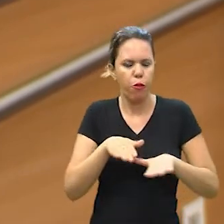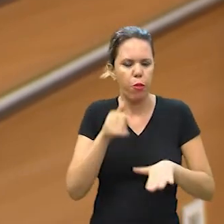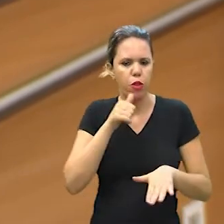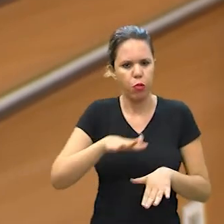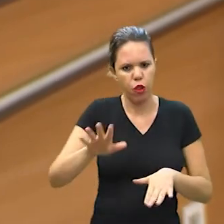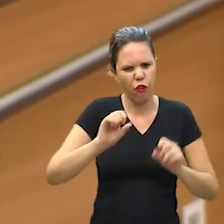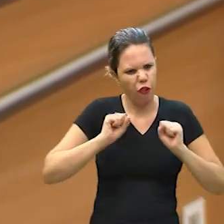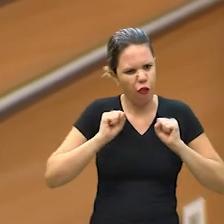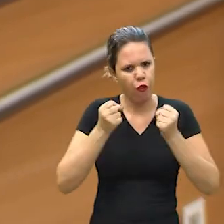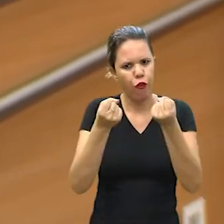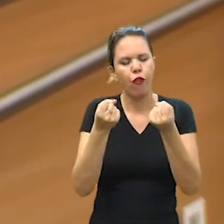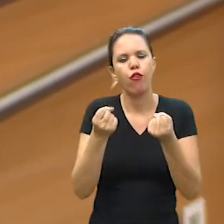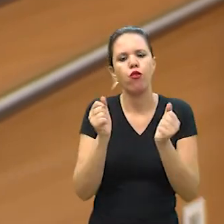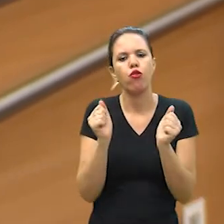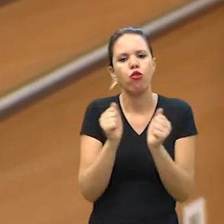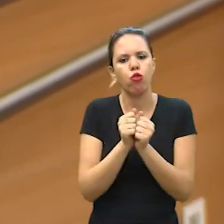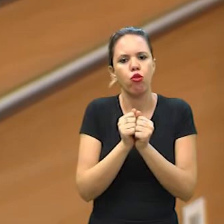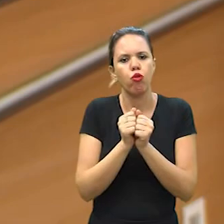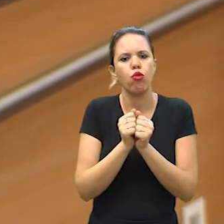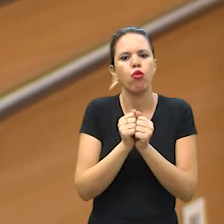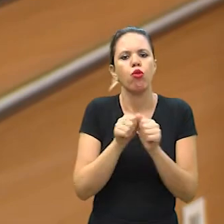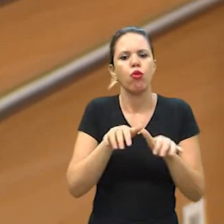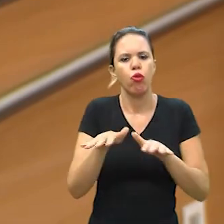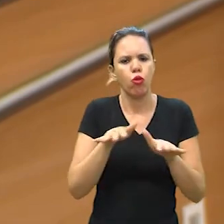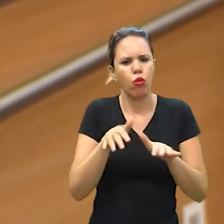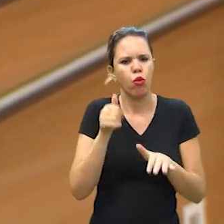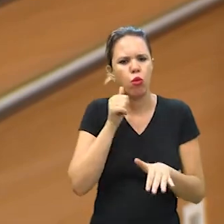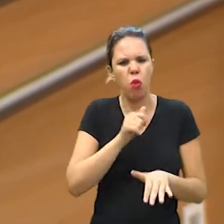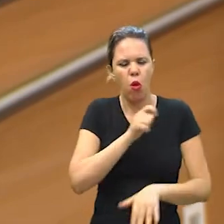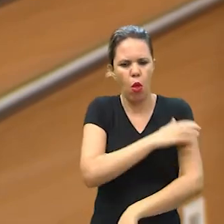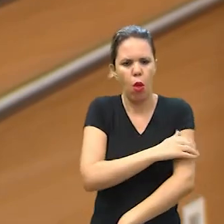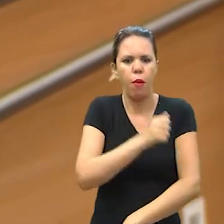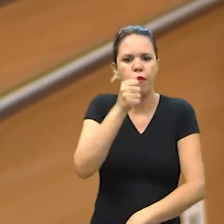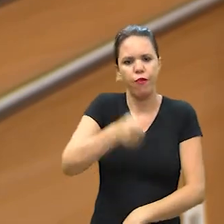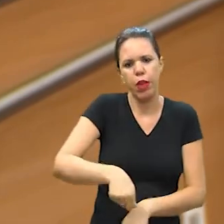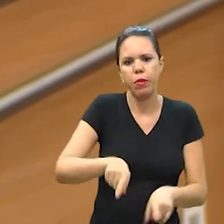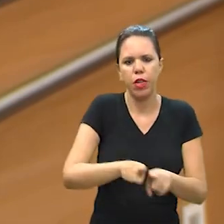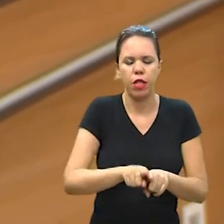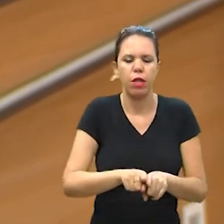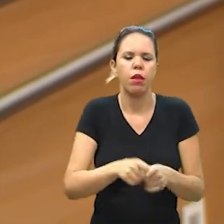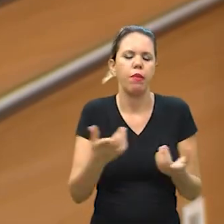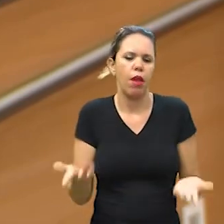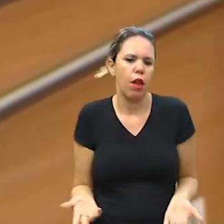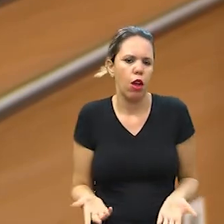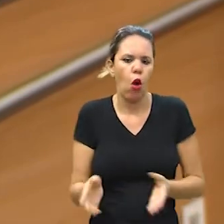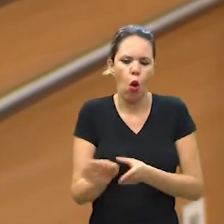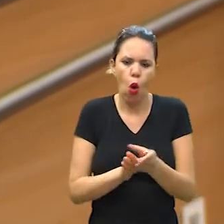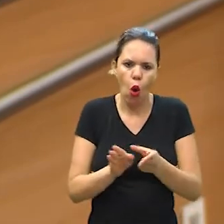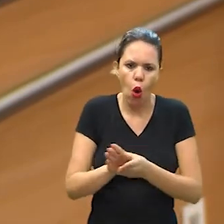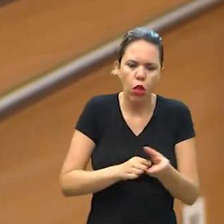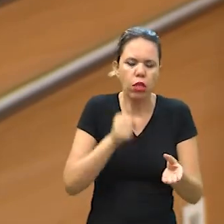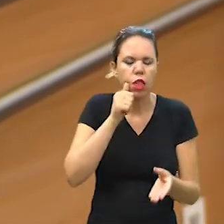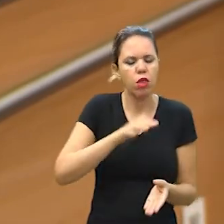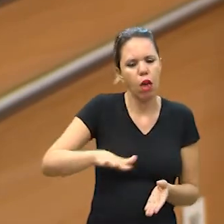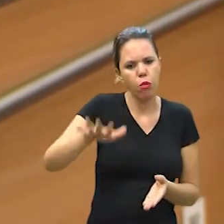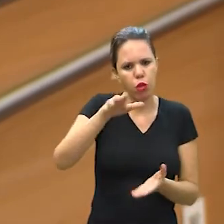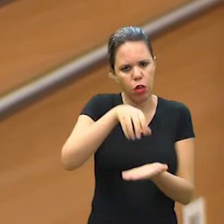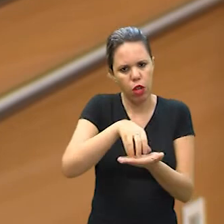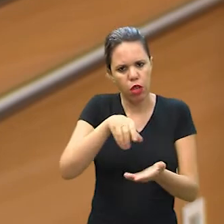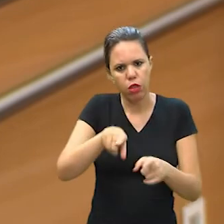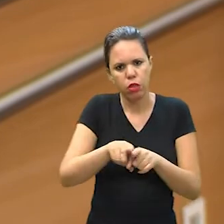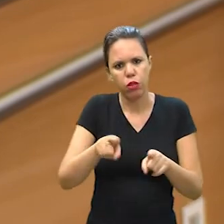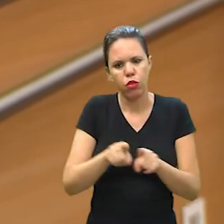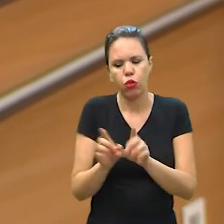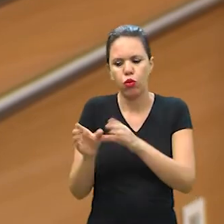com o movimento de mulheres também muito fortalecida, junto com o movimento feminista, junto com o Conselho da Mulher, com